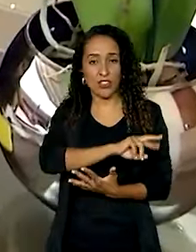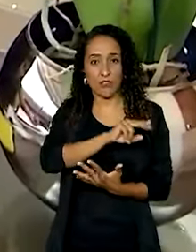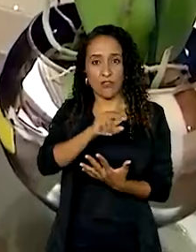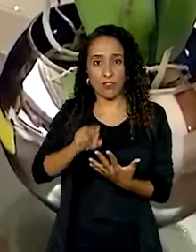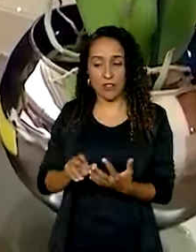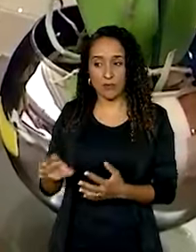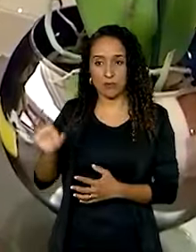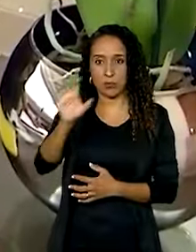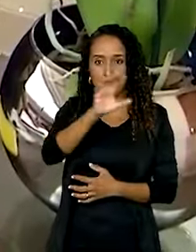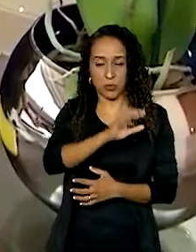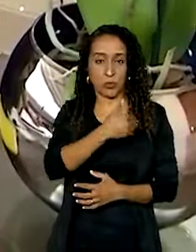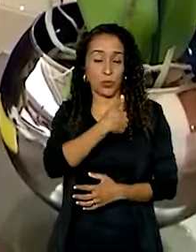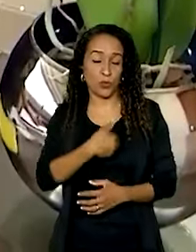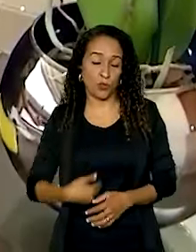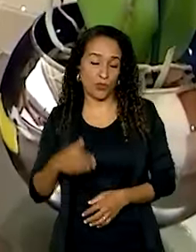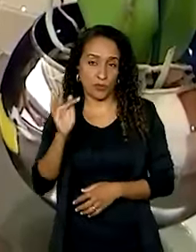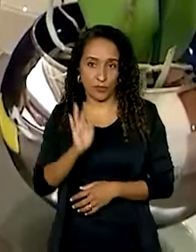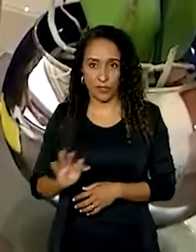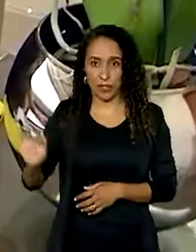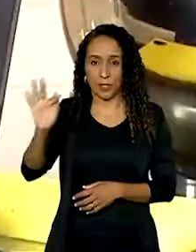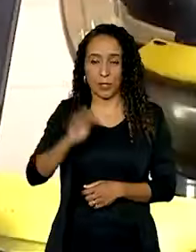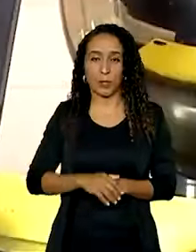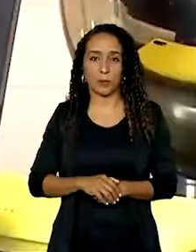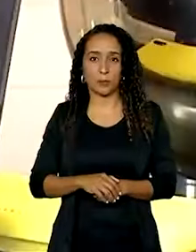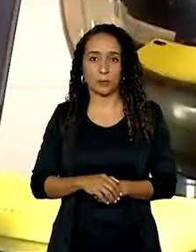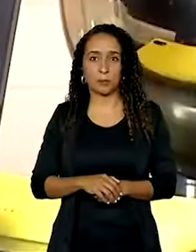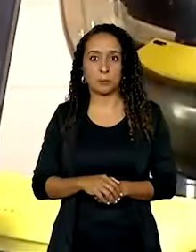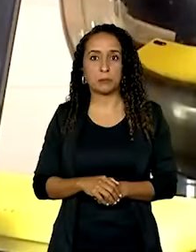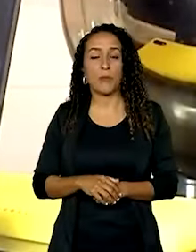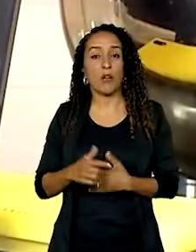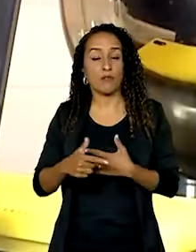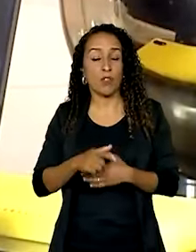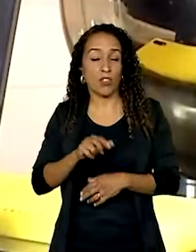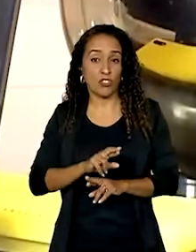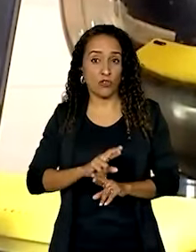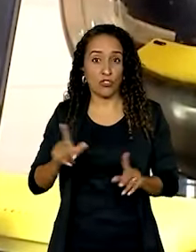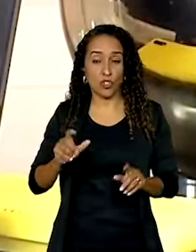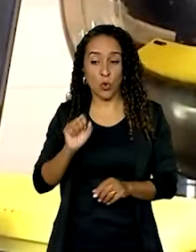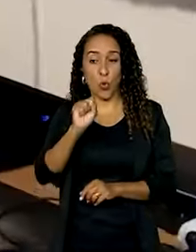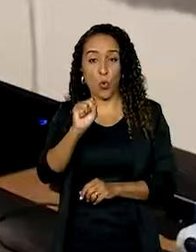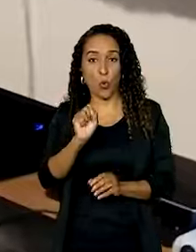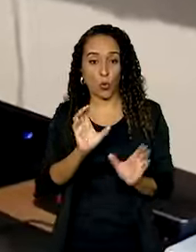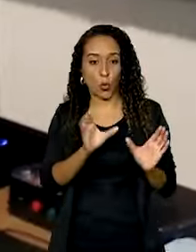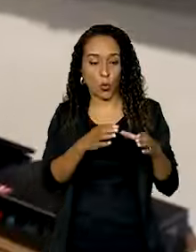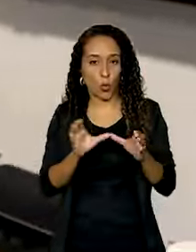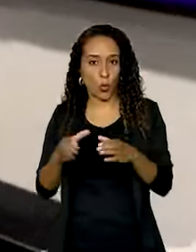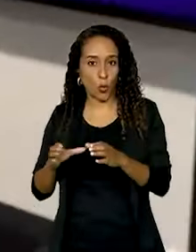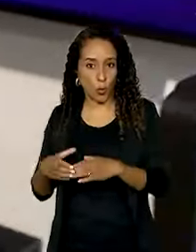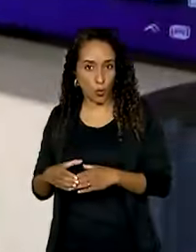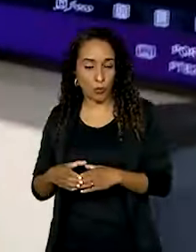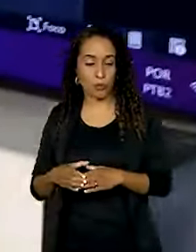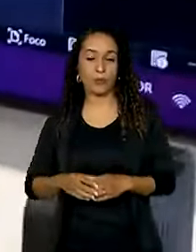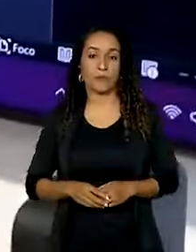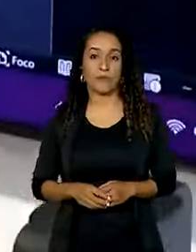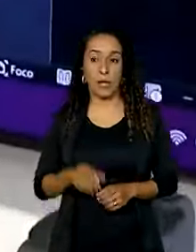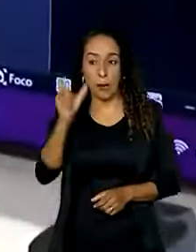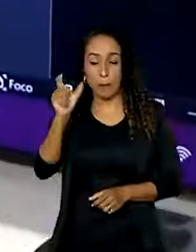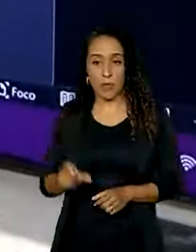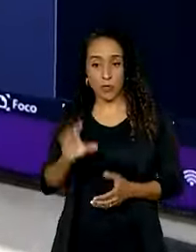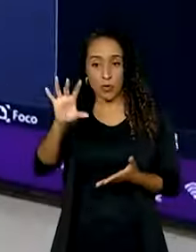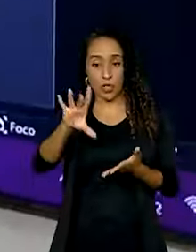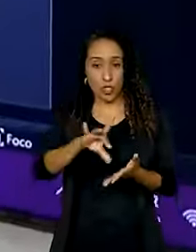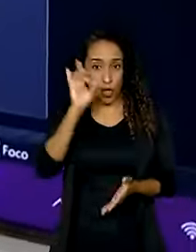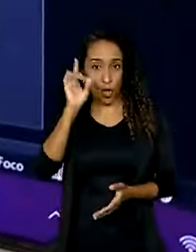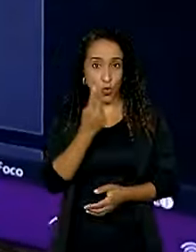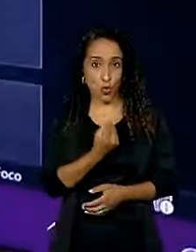órgãos do governo federal. Os cargos estão divididos em oito blocos. O candidato terá que escolher um